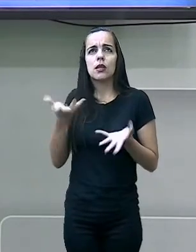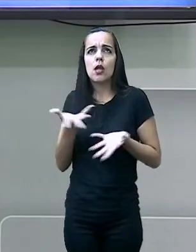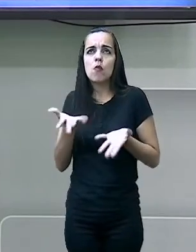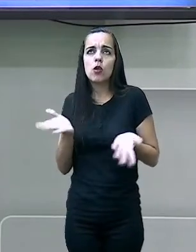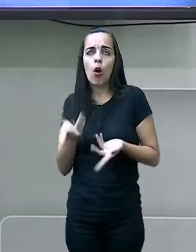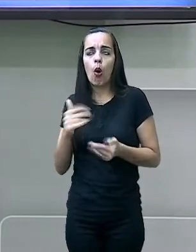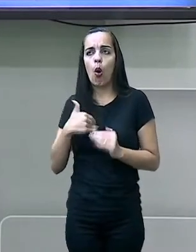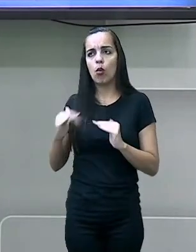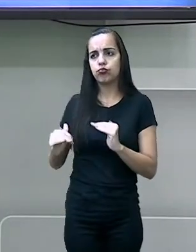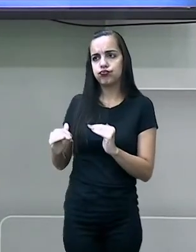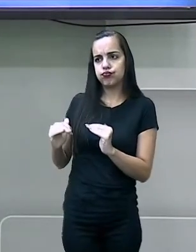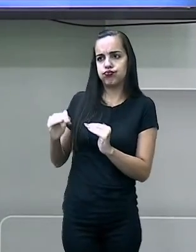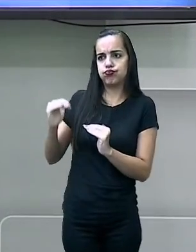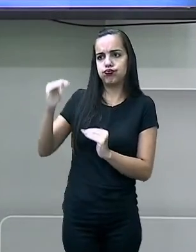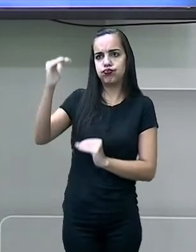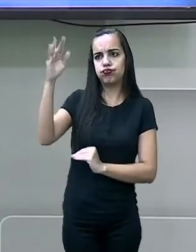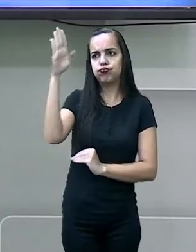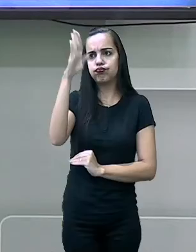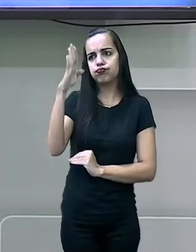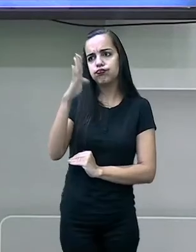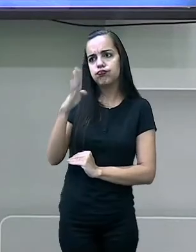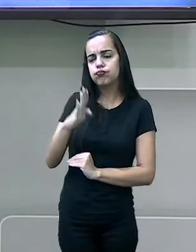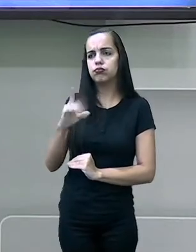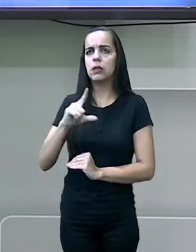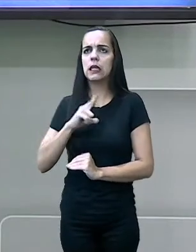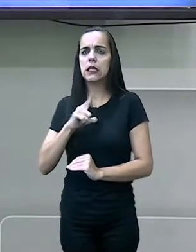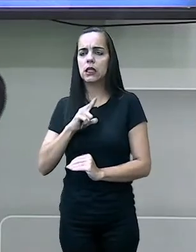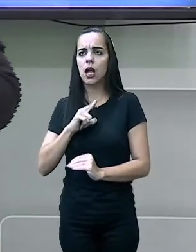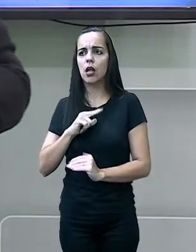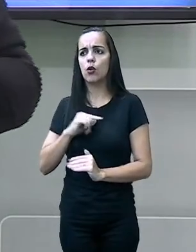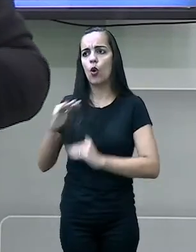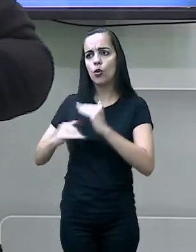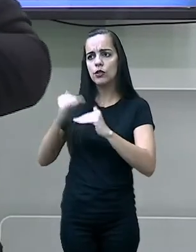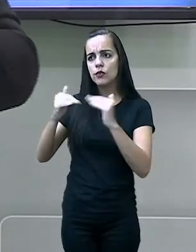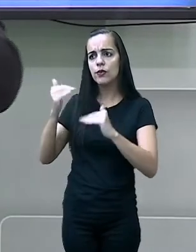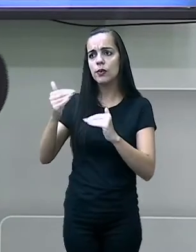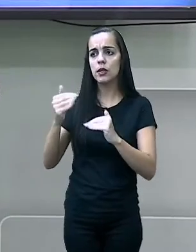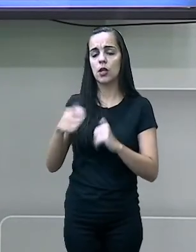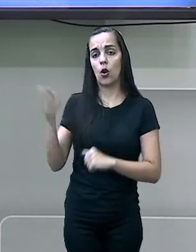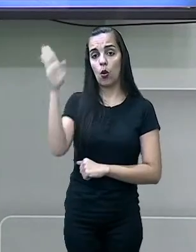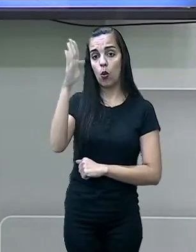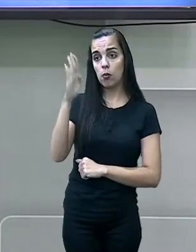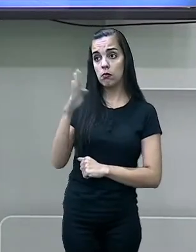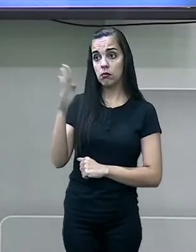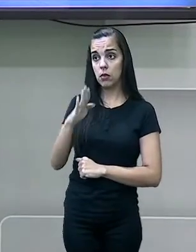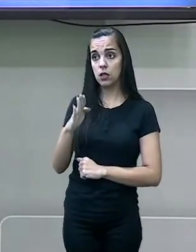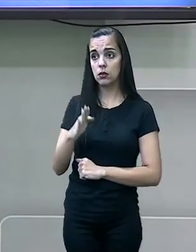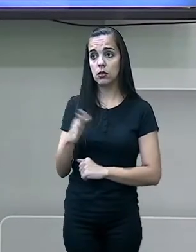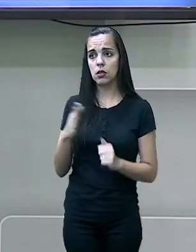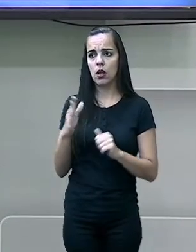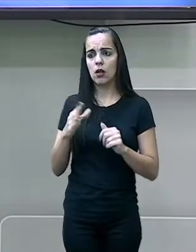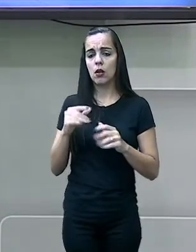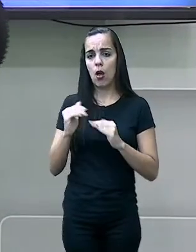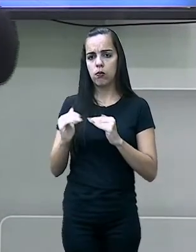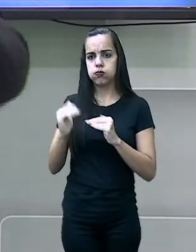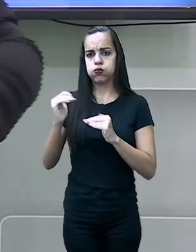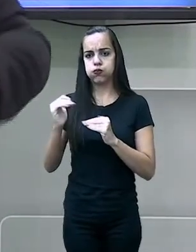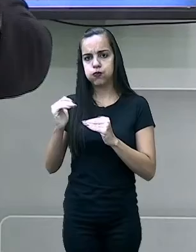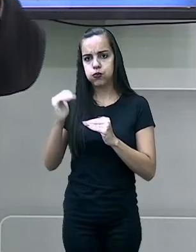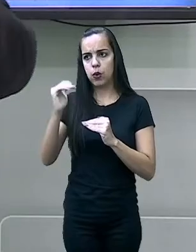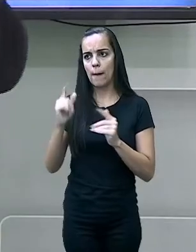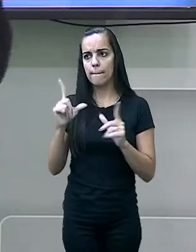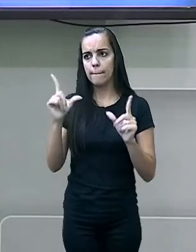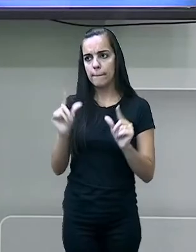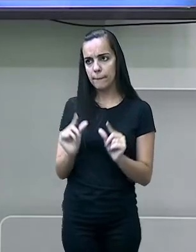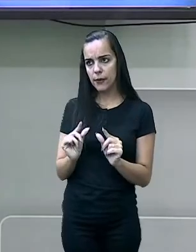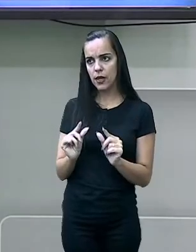está começando a se desenvolver. Por quê? Porque o Brasil está crescendo menos. Mas ele ainda